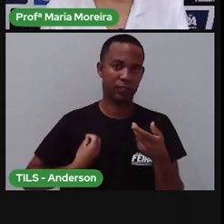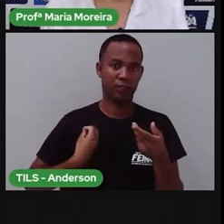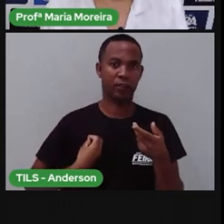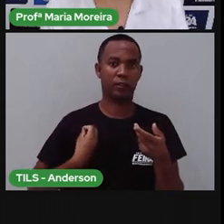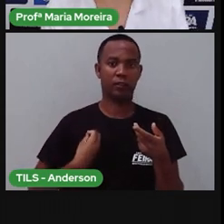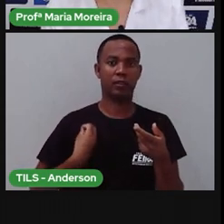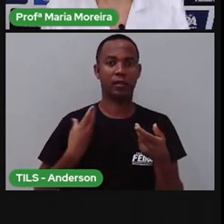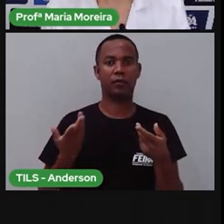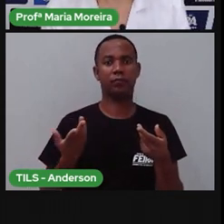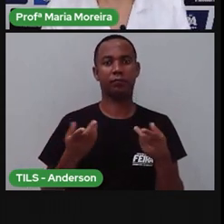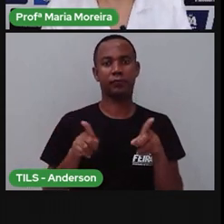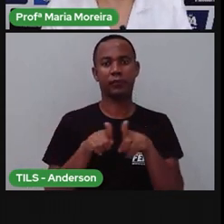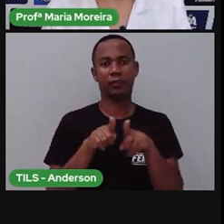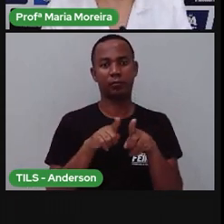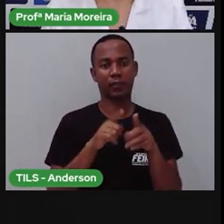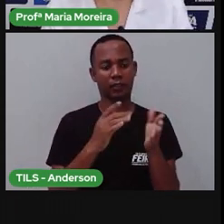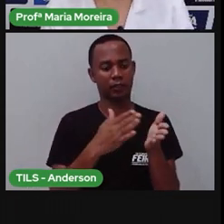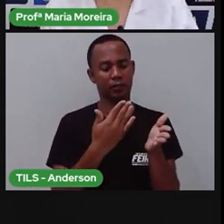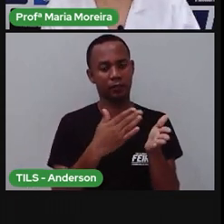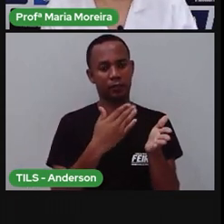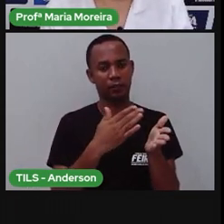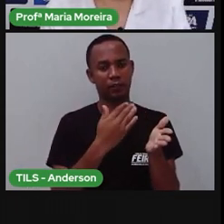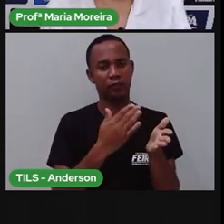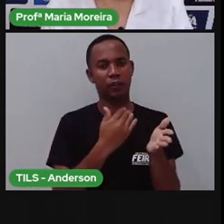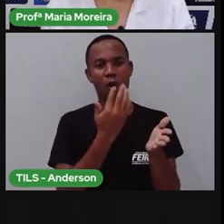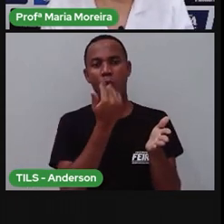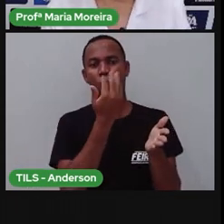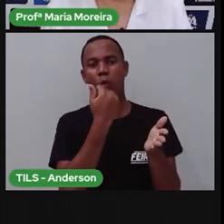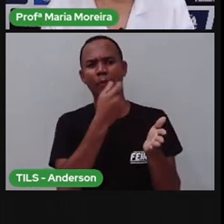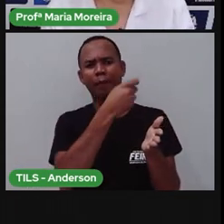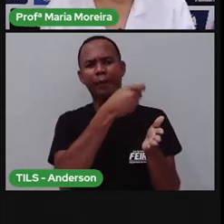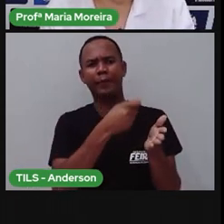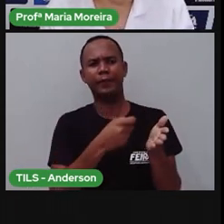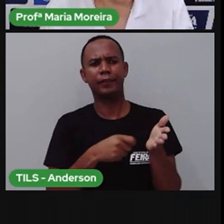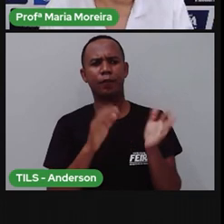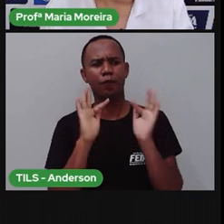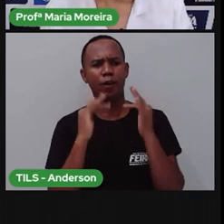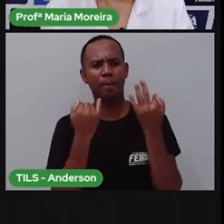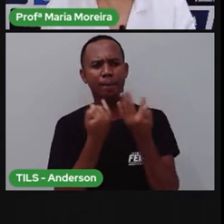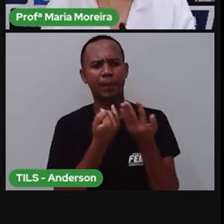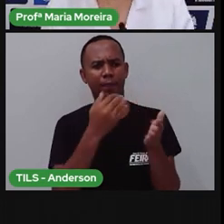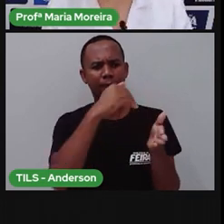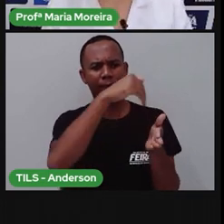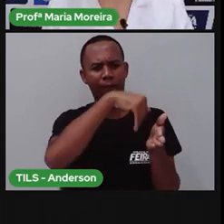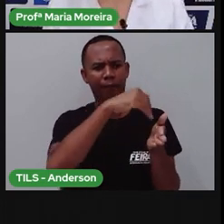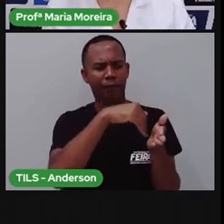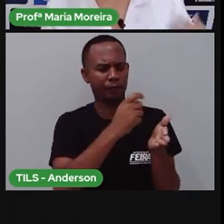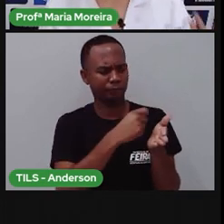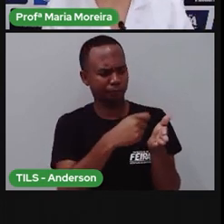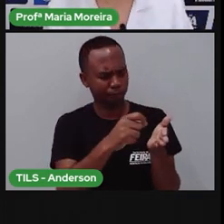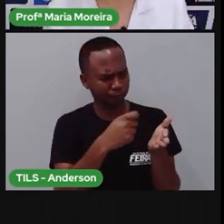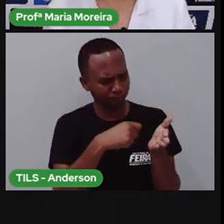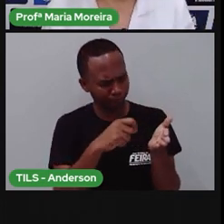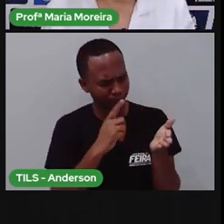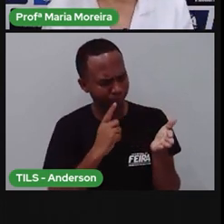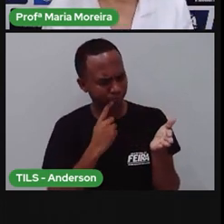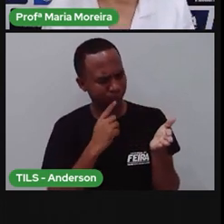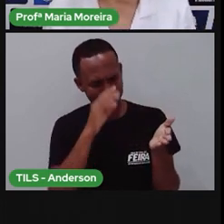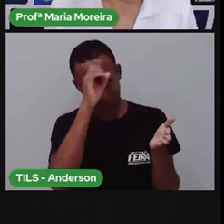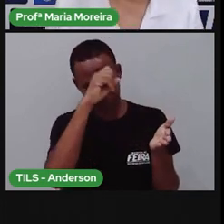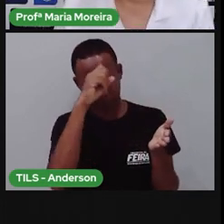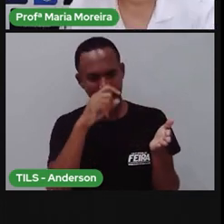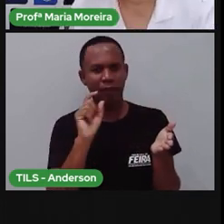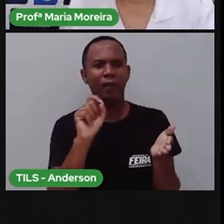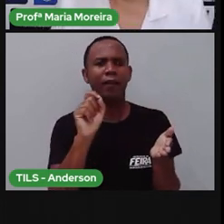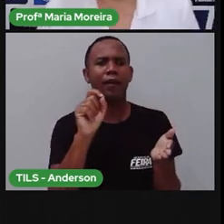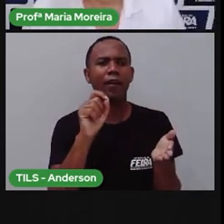livro de receita, que é, que contém, na verdade, receitas de família. E aí, na casa de vocês, existem receitas de família?